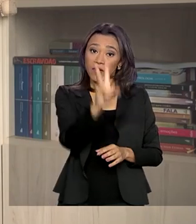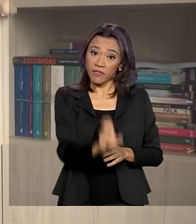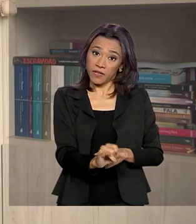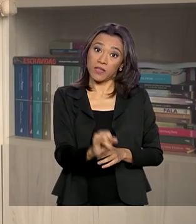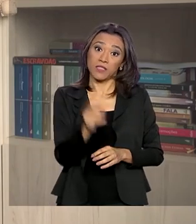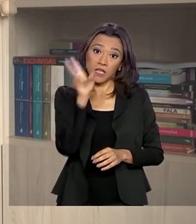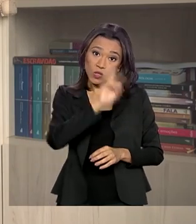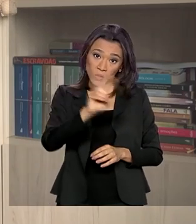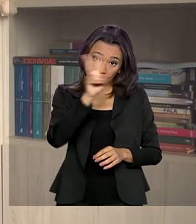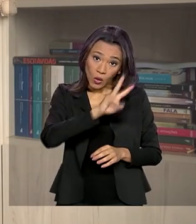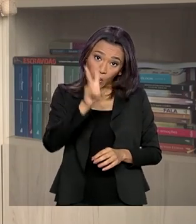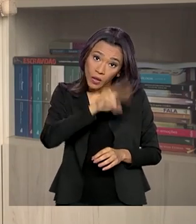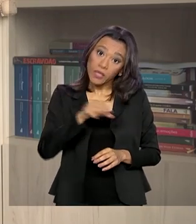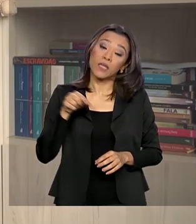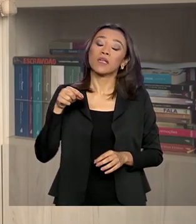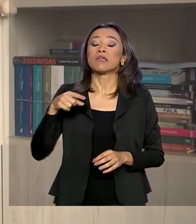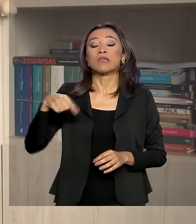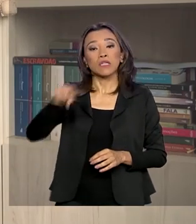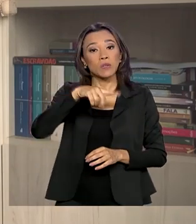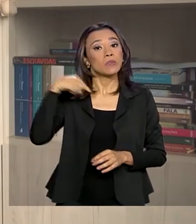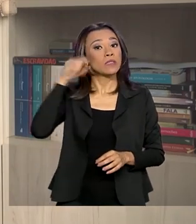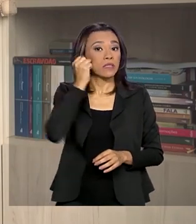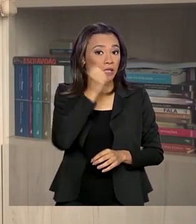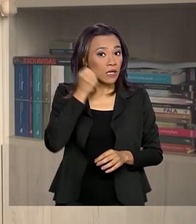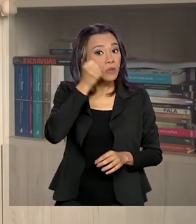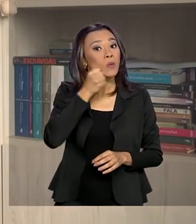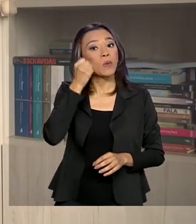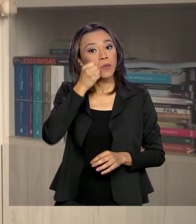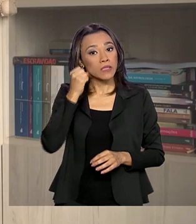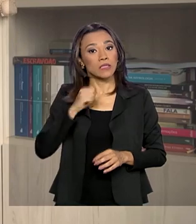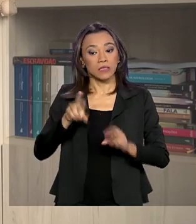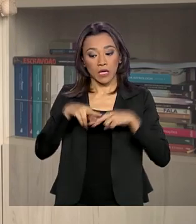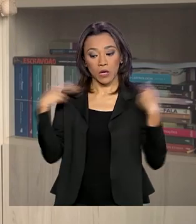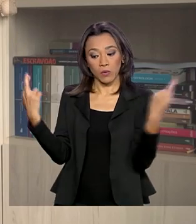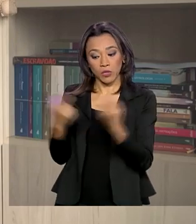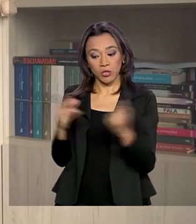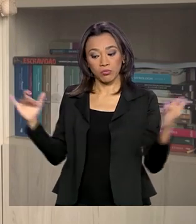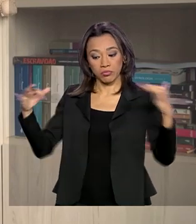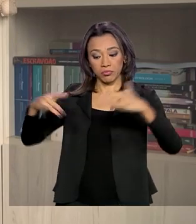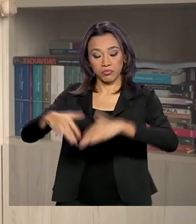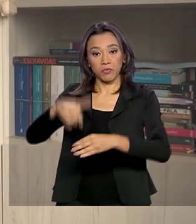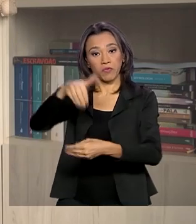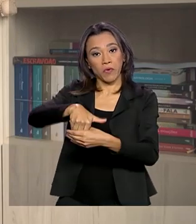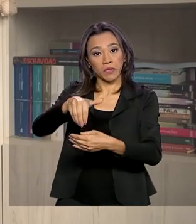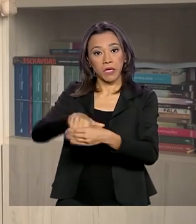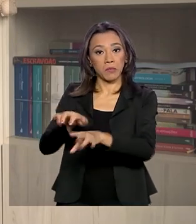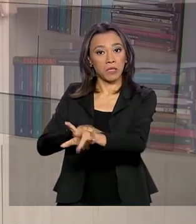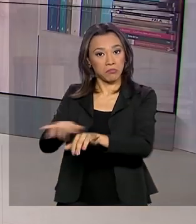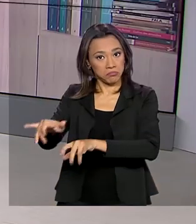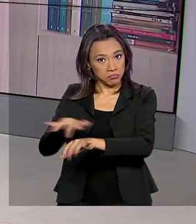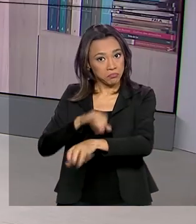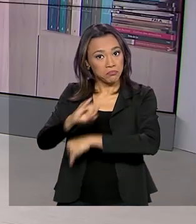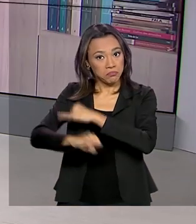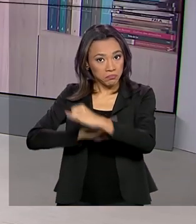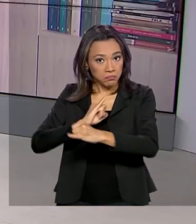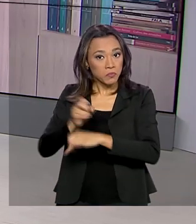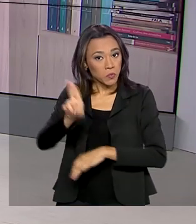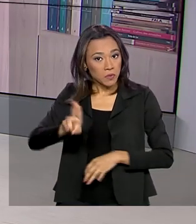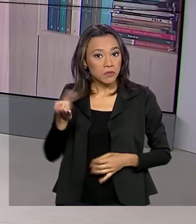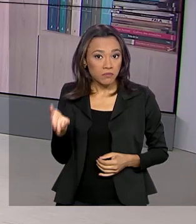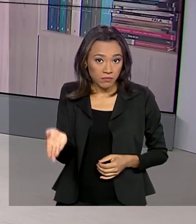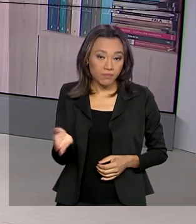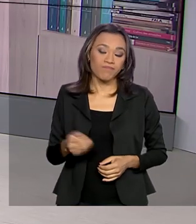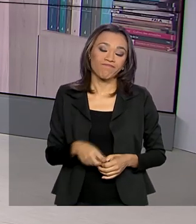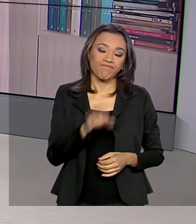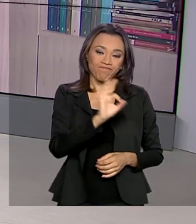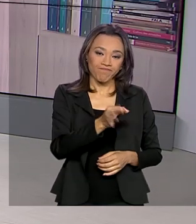reuniram de forma remota, à distância, para analisar e votar um assunto. Voltamos com você. Verdade, Luana. Muito obrigado